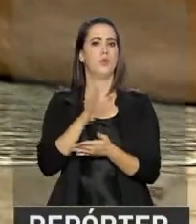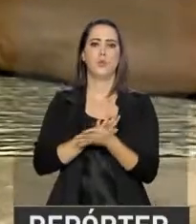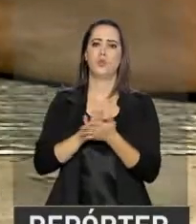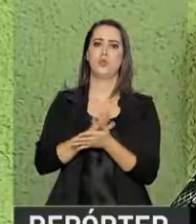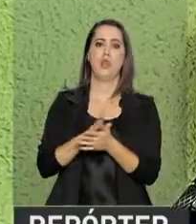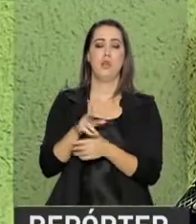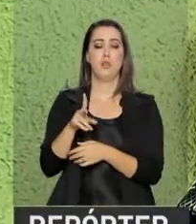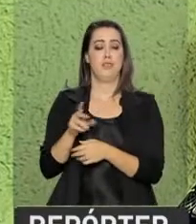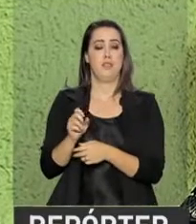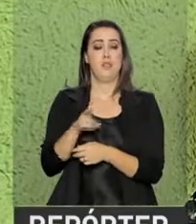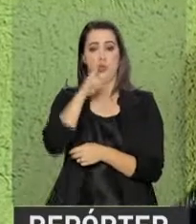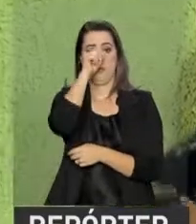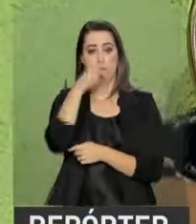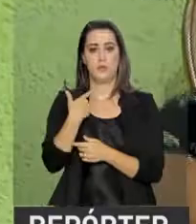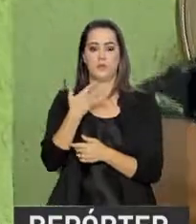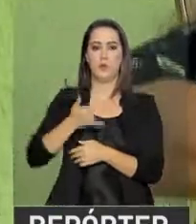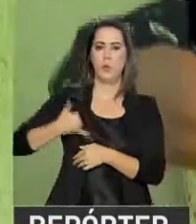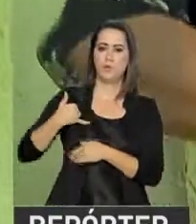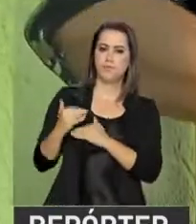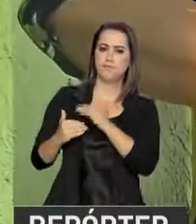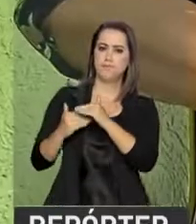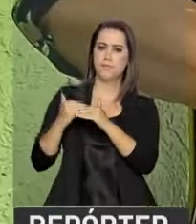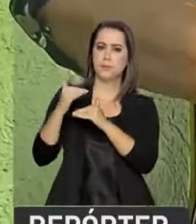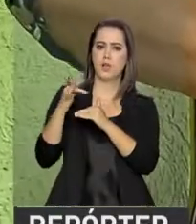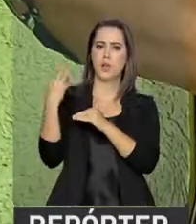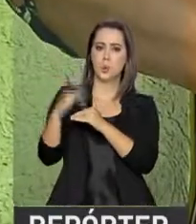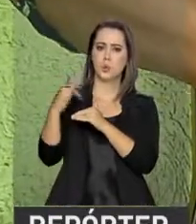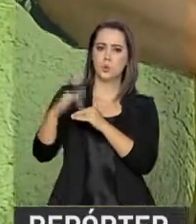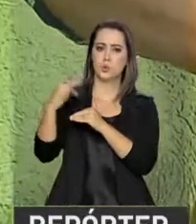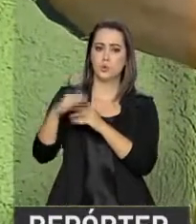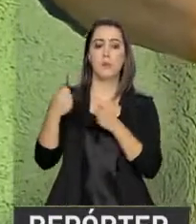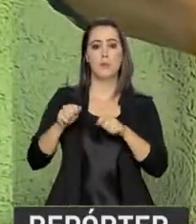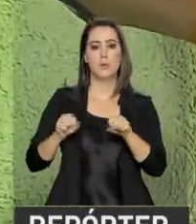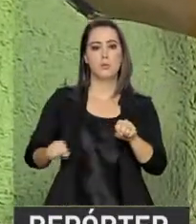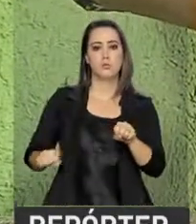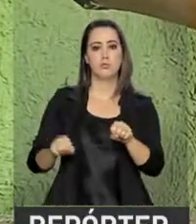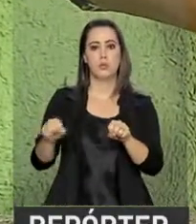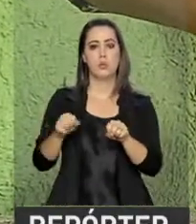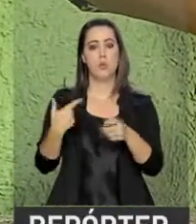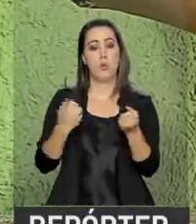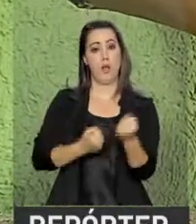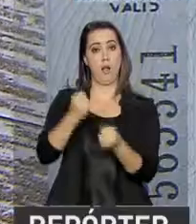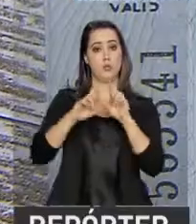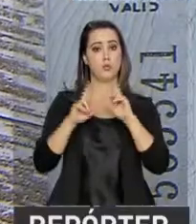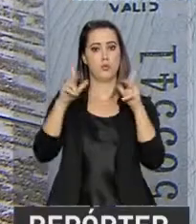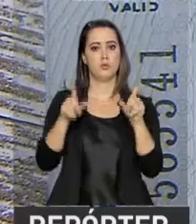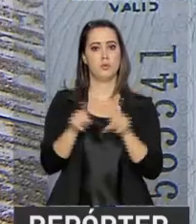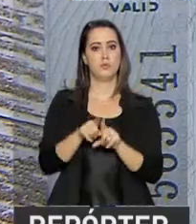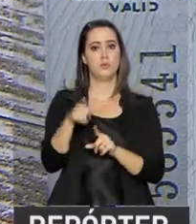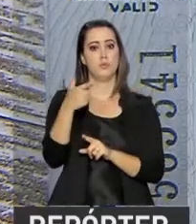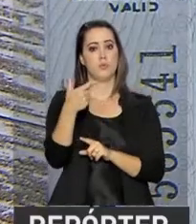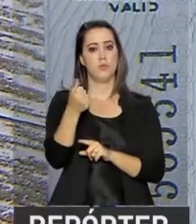força com esse braço. Com a idade e o aumento das dores, ela sentiu a necessidade de ter um carro automático, e com a direção adaptada. Em